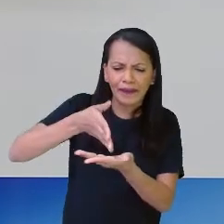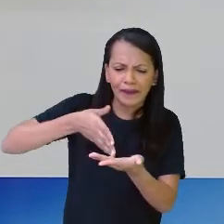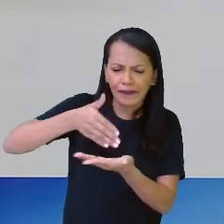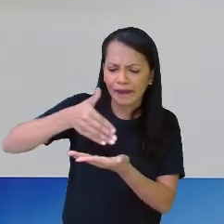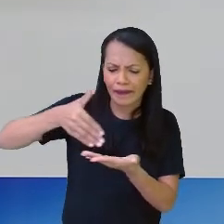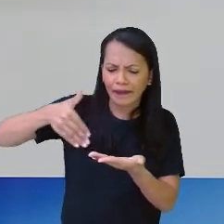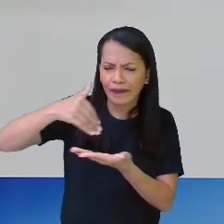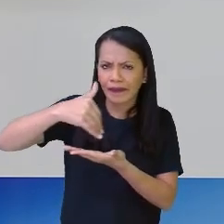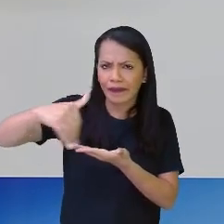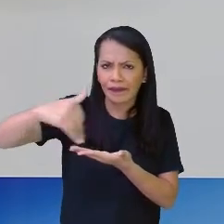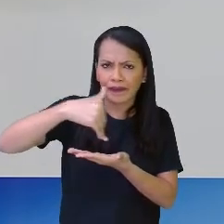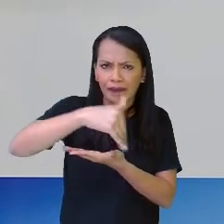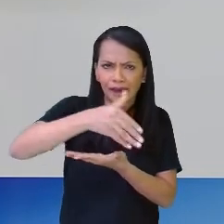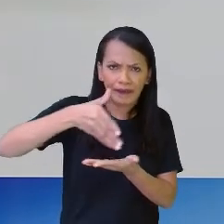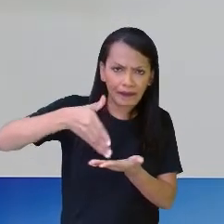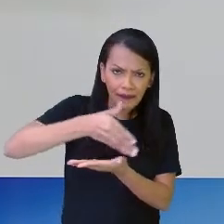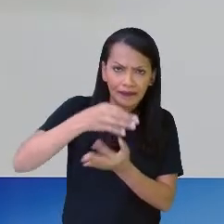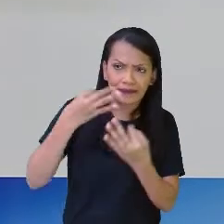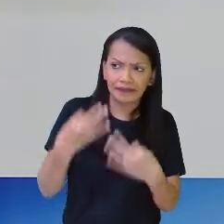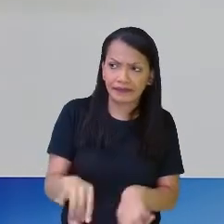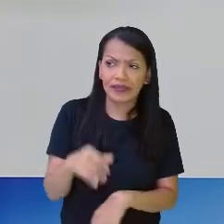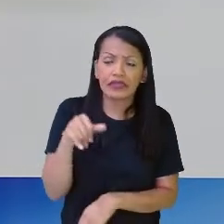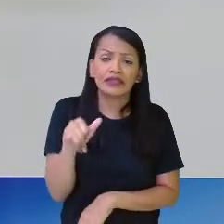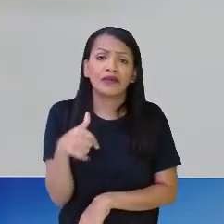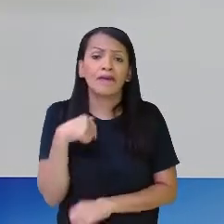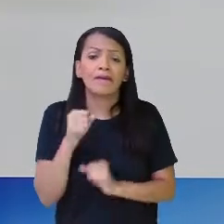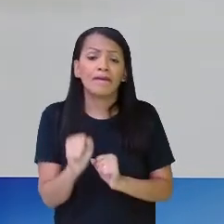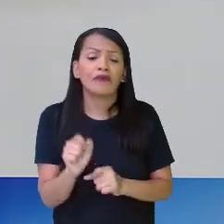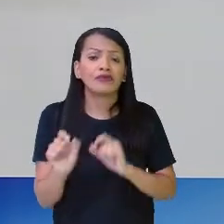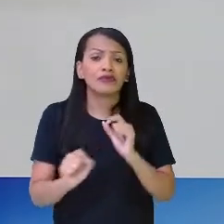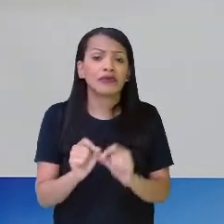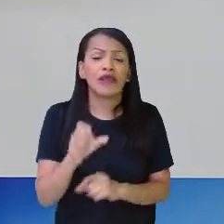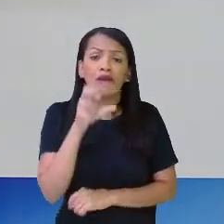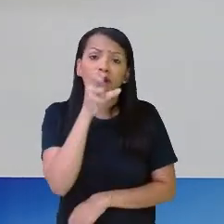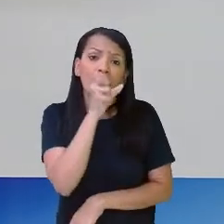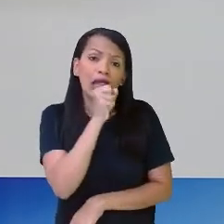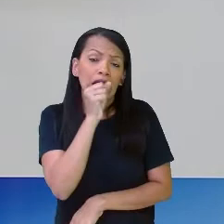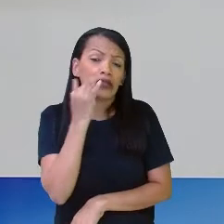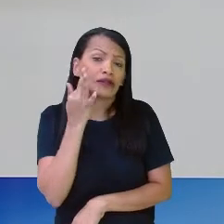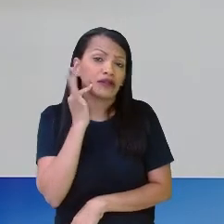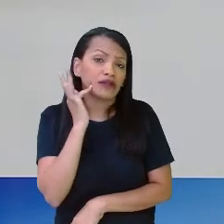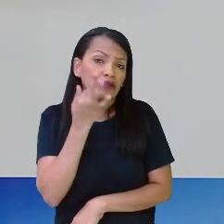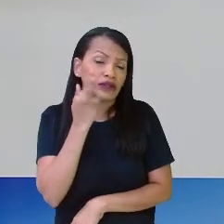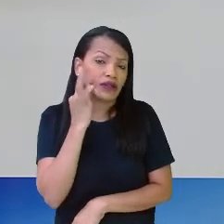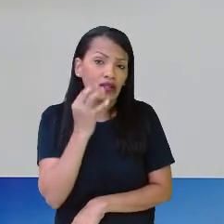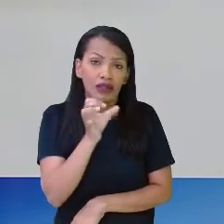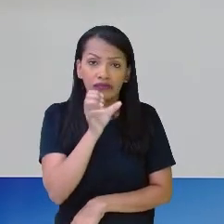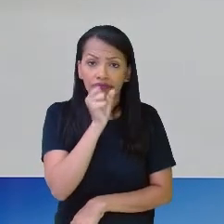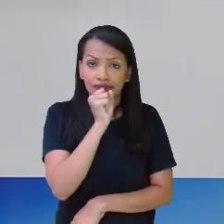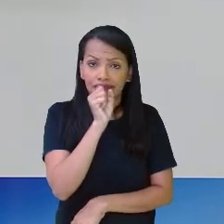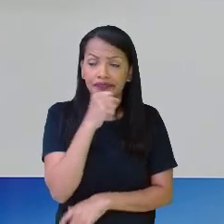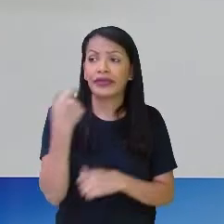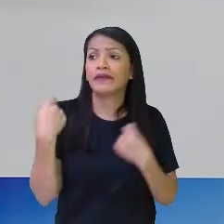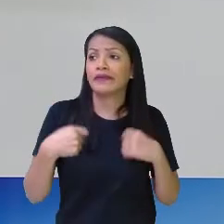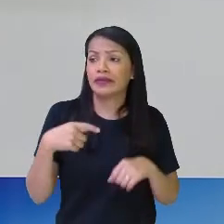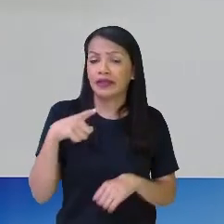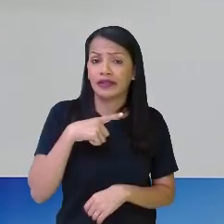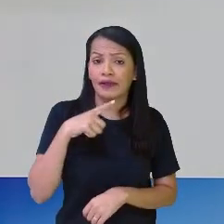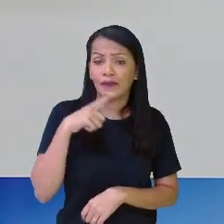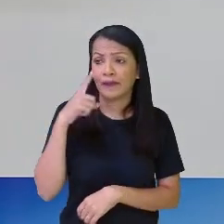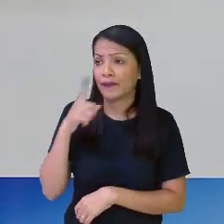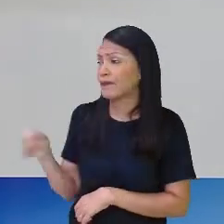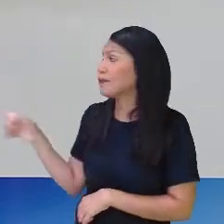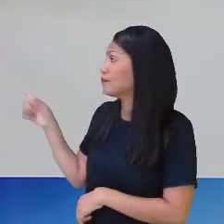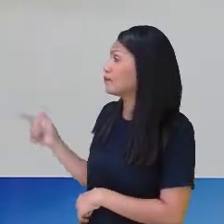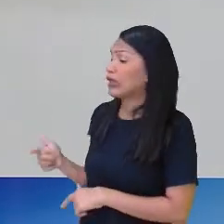as fatias são em partes iguais. Se eu posso partir a minha laranja para ser fração, ele precisa ter todos os pedacinhos,